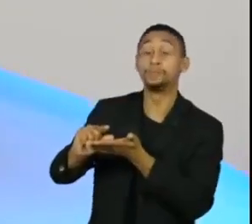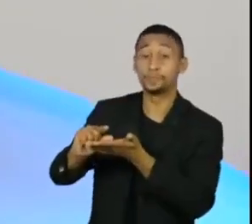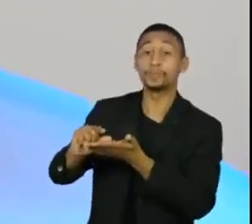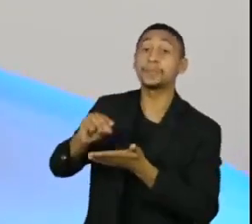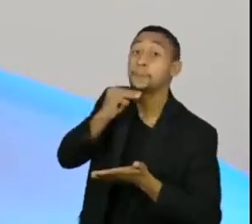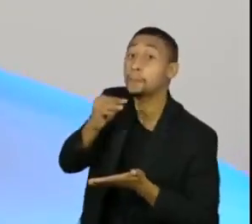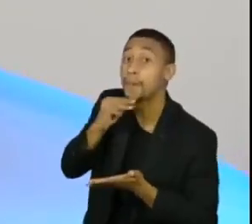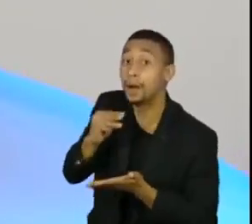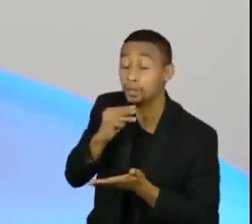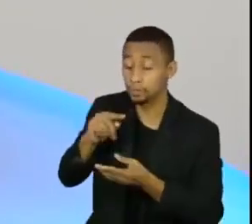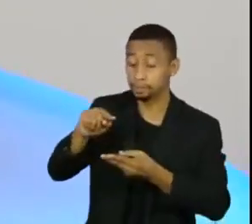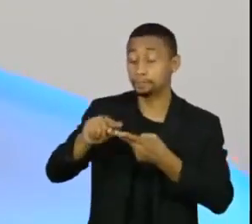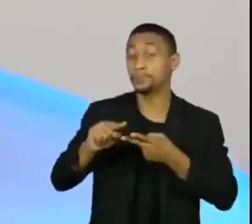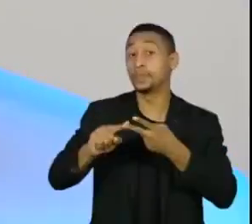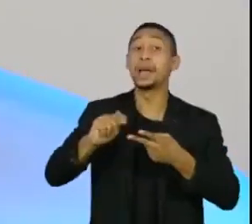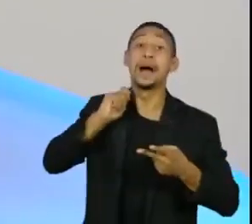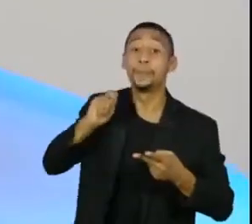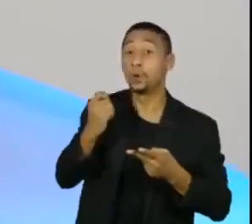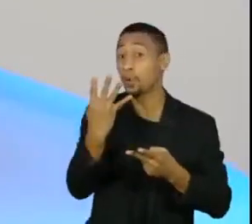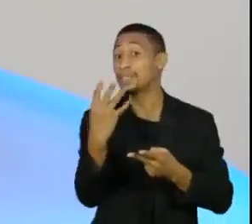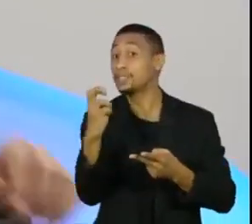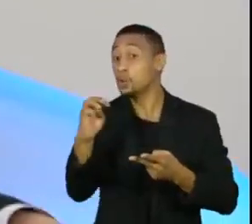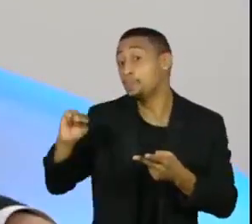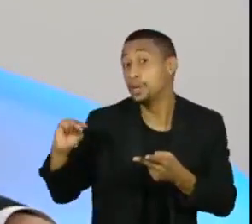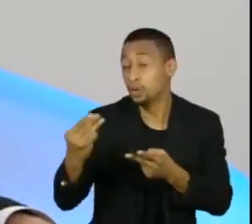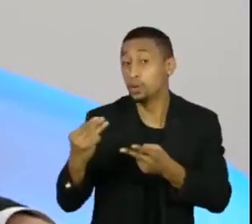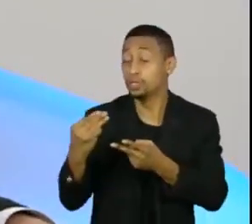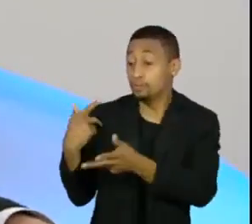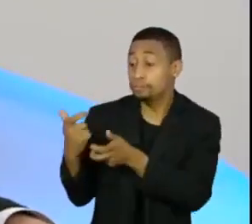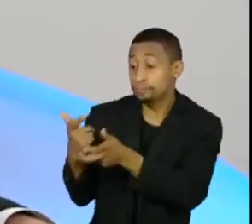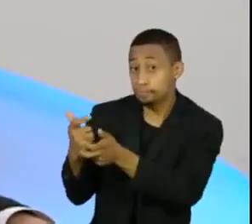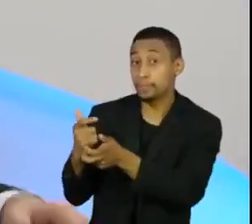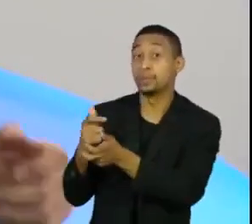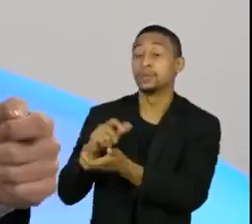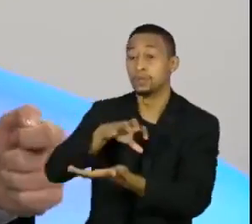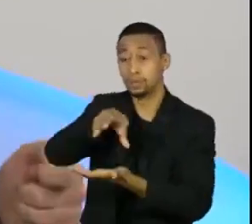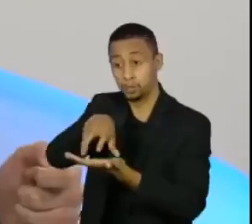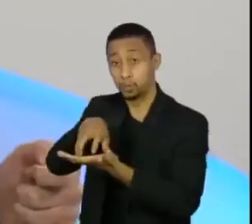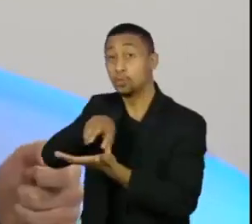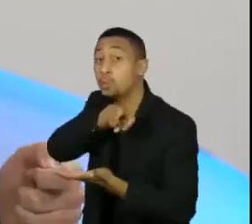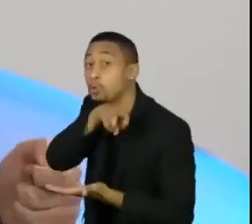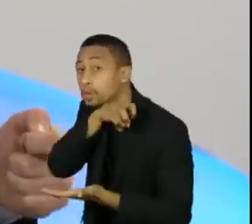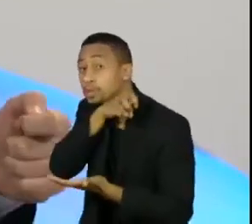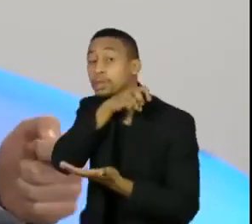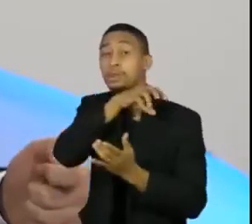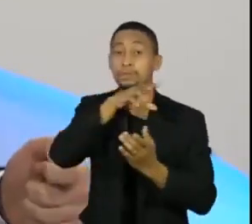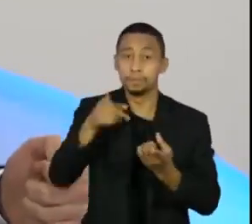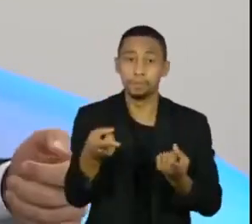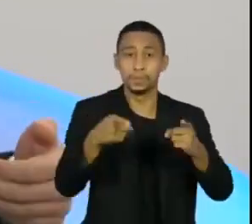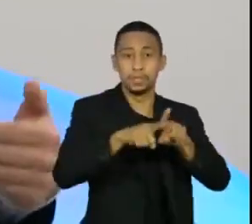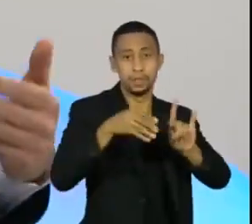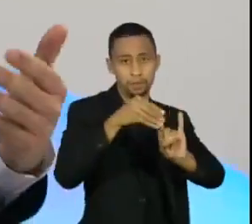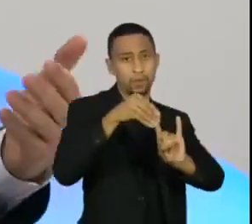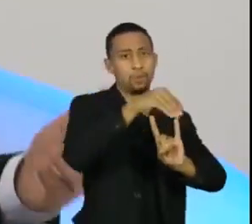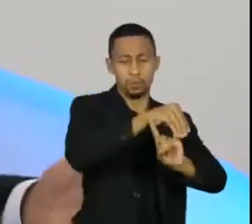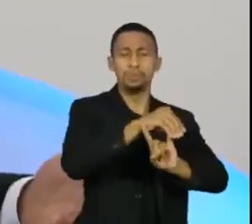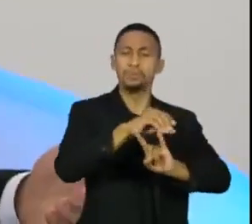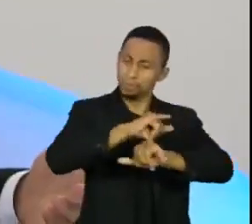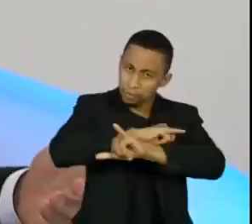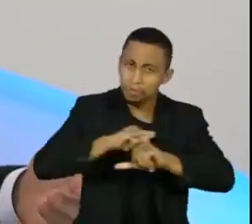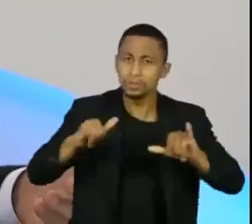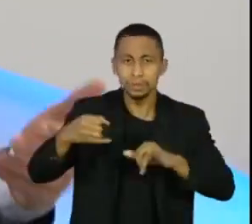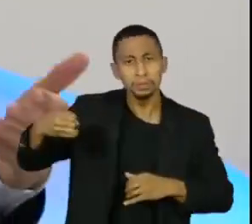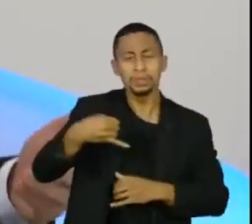abril, nós teremos 45 milhões de doses só com Fiocruz e Butantan. Eu tenho que me apegar nisso, eu tenho que insistir nisso, eu tenho que ser